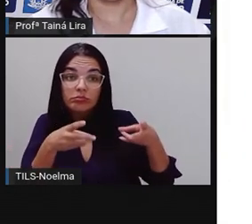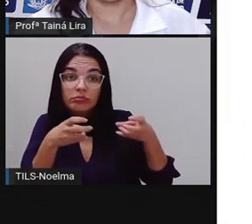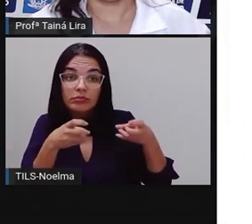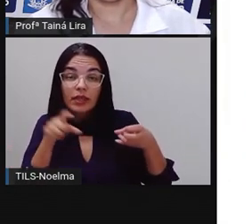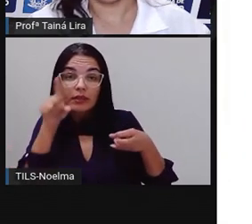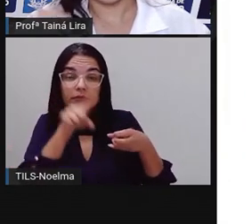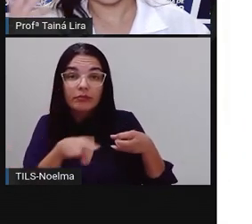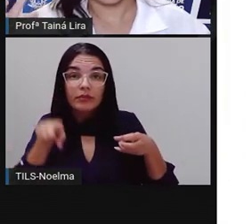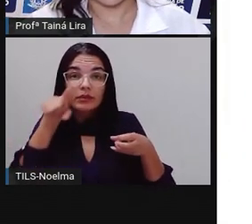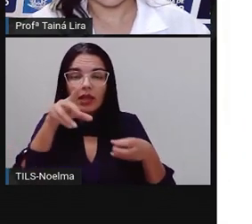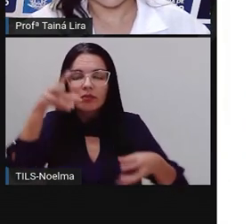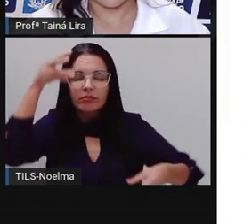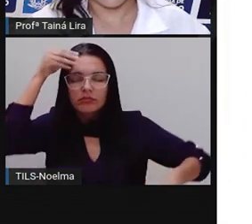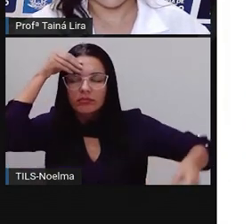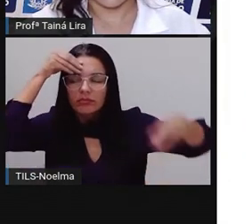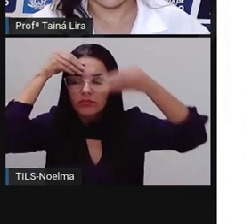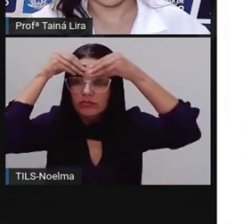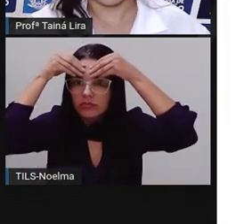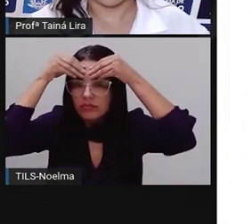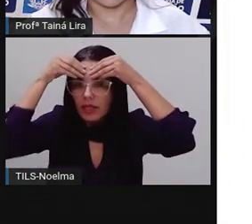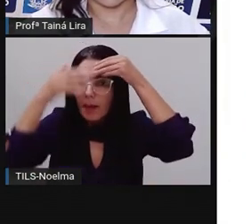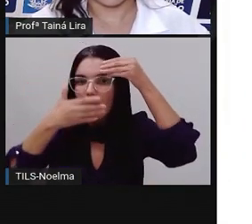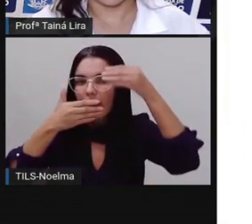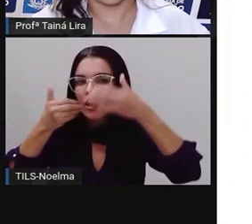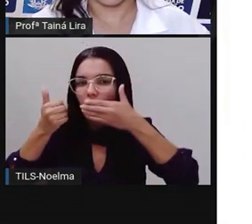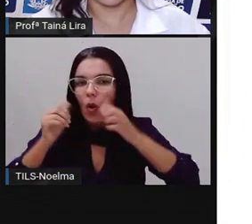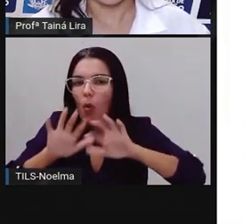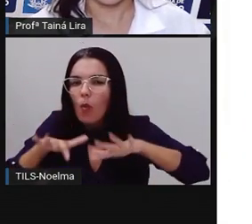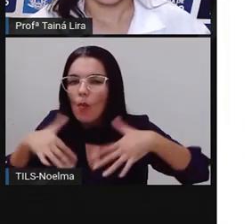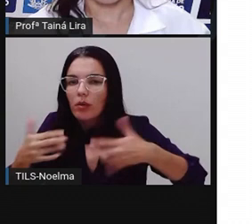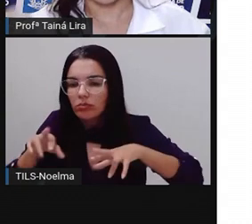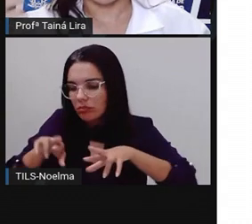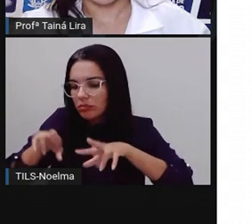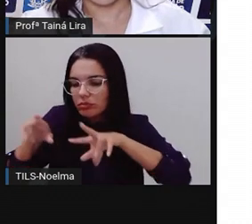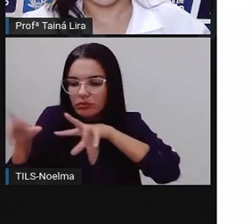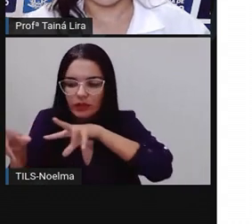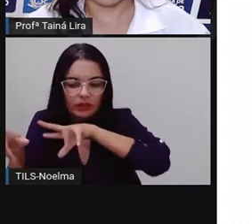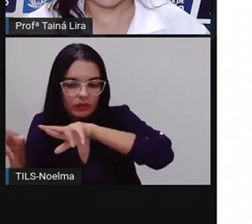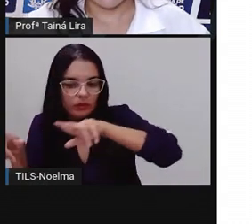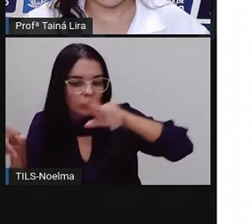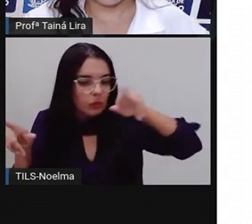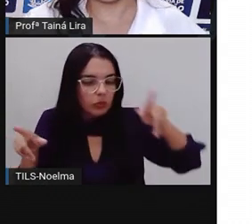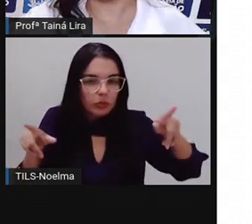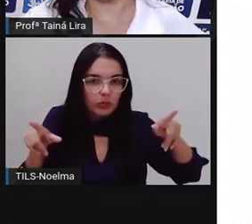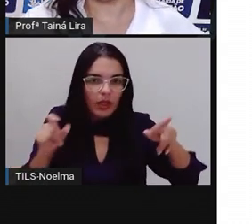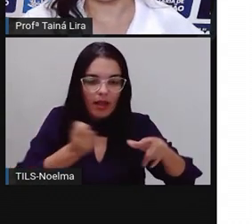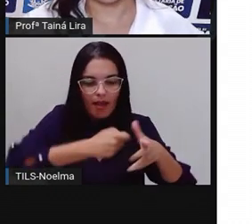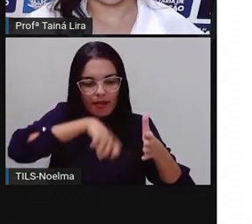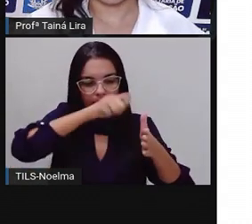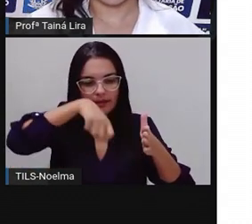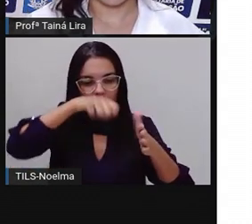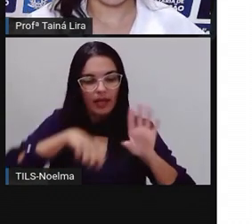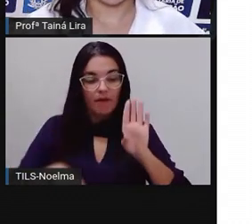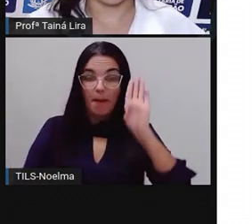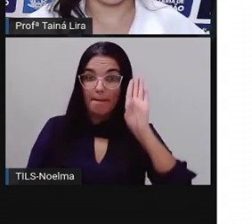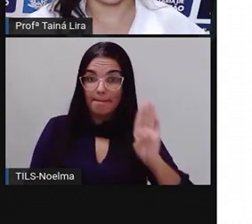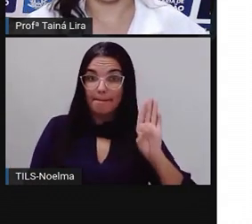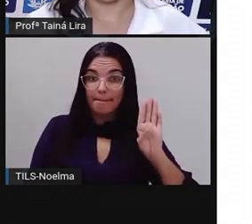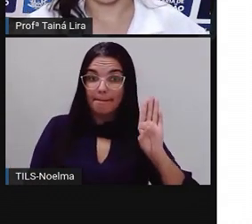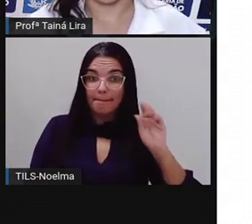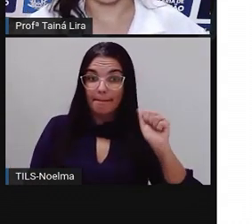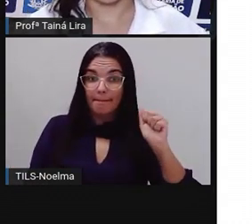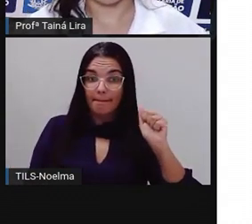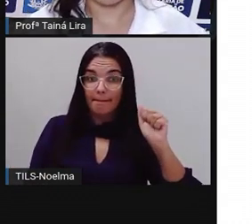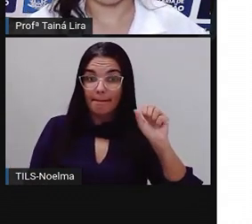para vocês compreenderem aí a diferença, tá? Quando eu escrevo de bastão e quando eu escrevo de minúsculo.